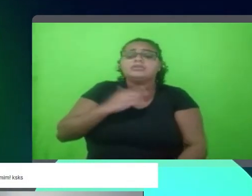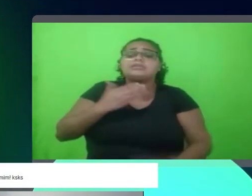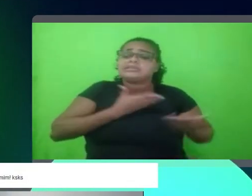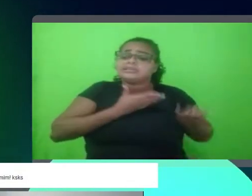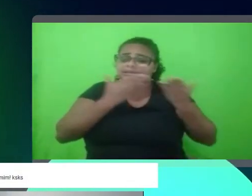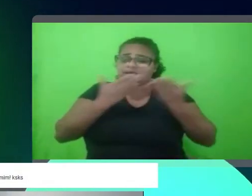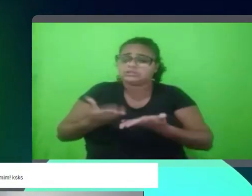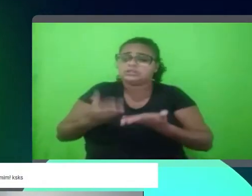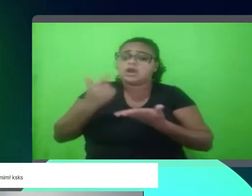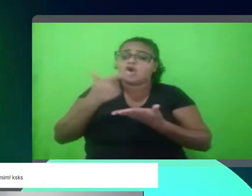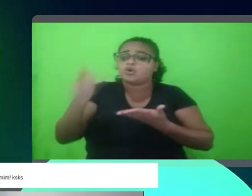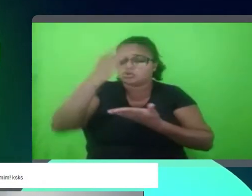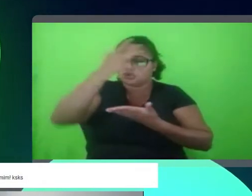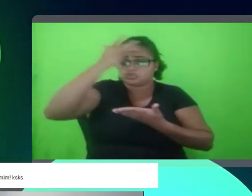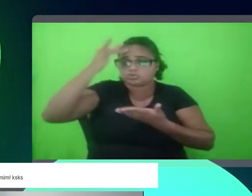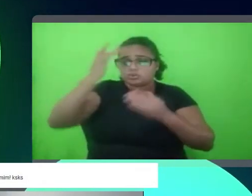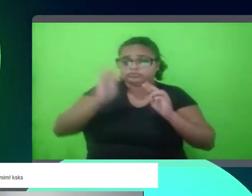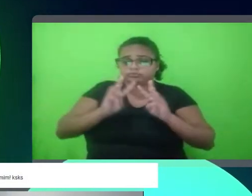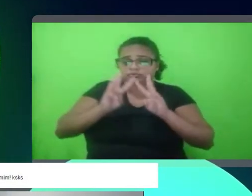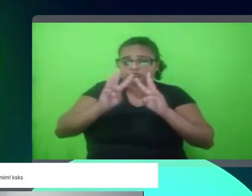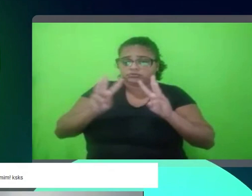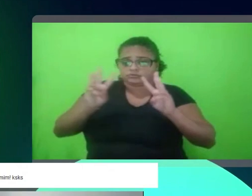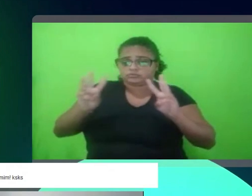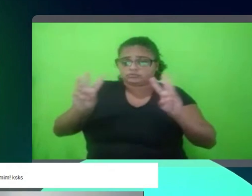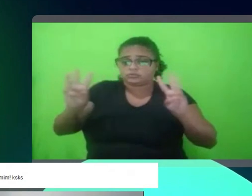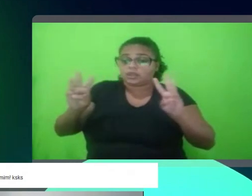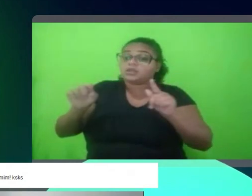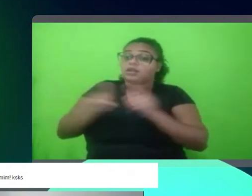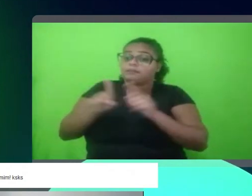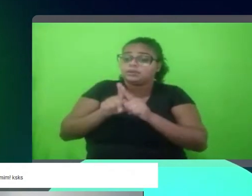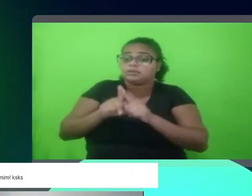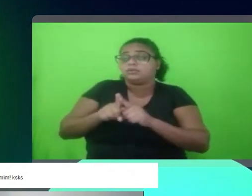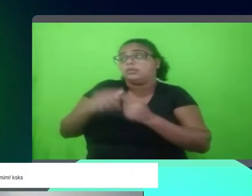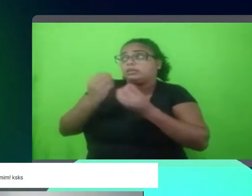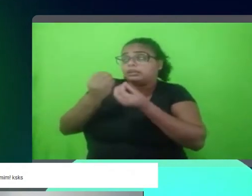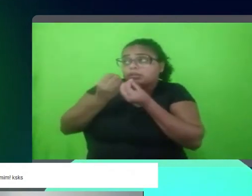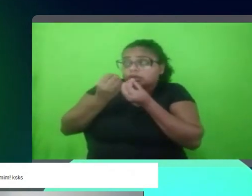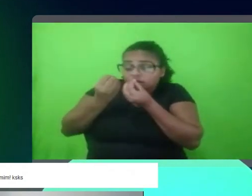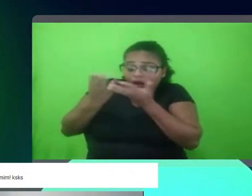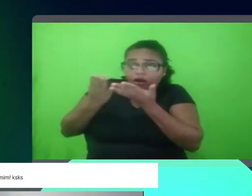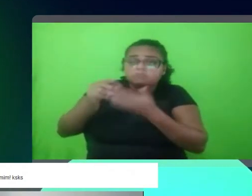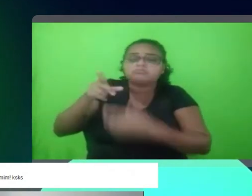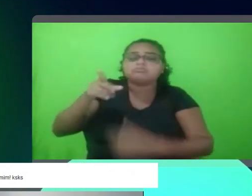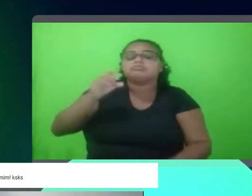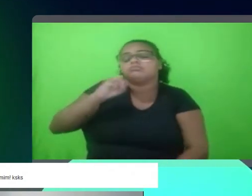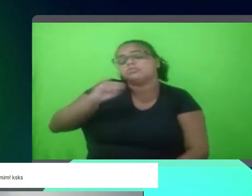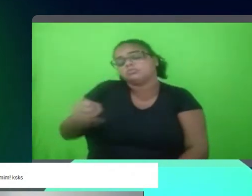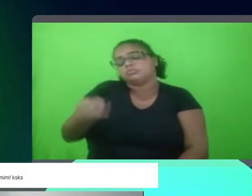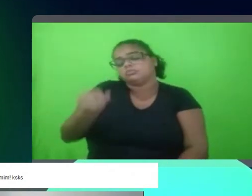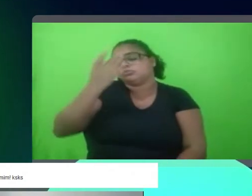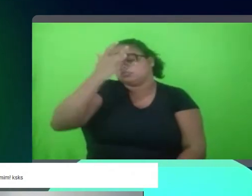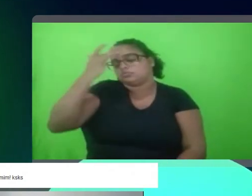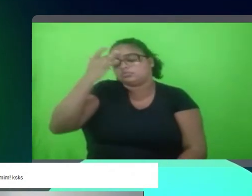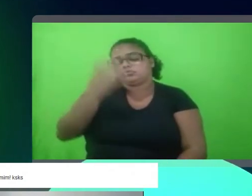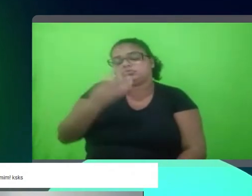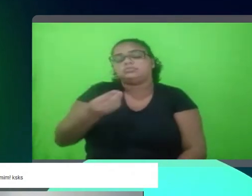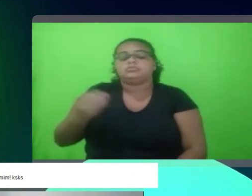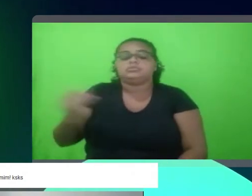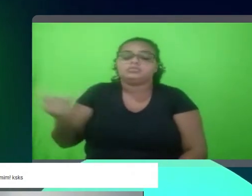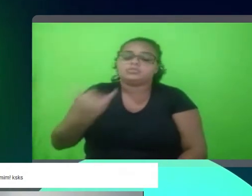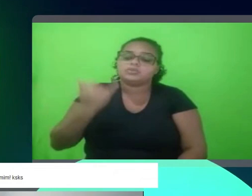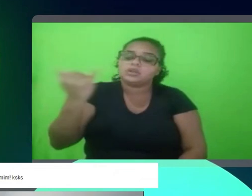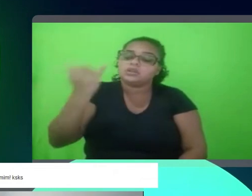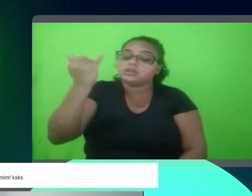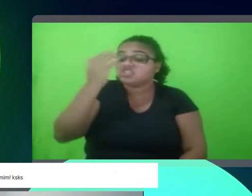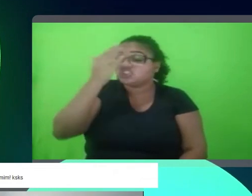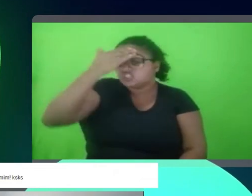trazer outras pessoas para o seu site e também dar oportunidade para essas pessoas. Eu acho que isso também é algo muito importante que